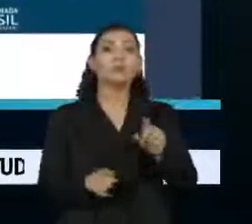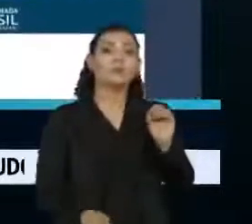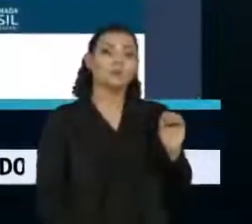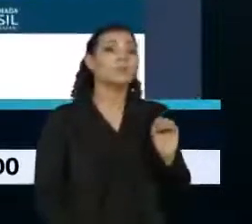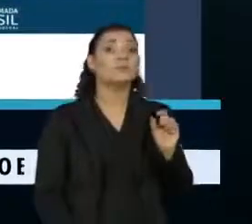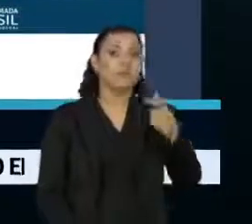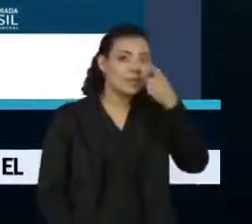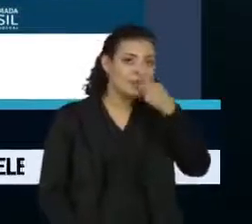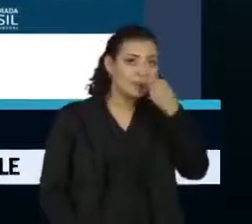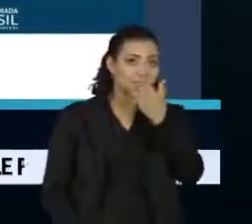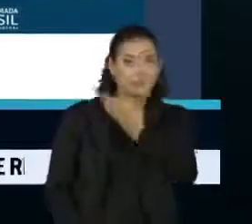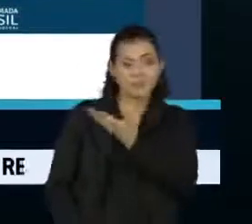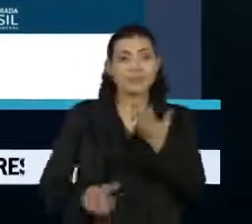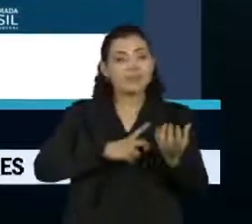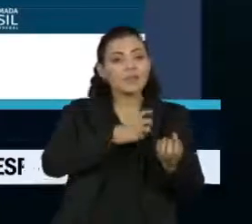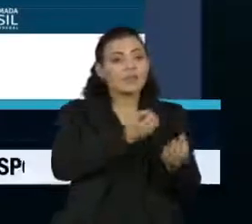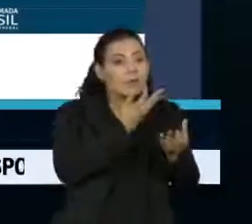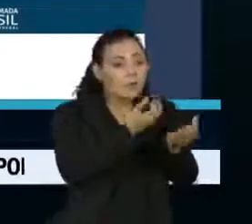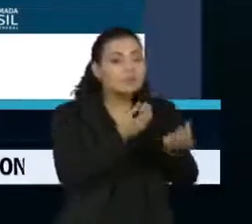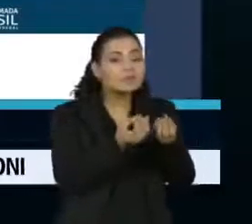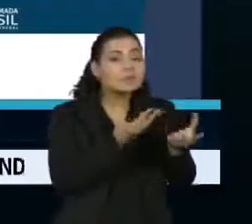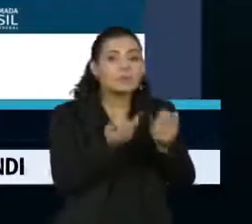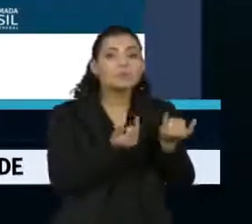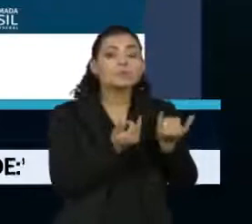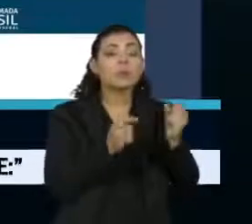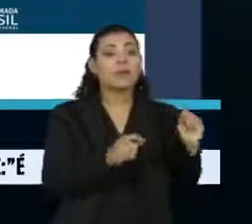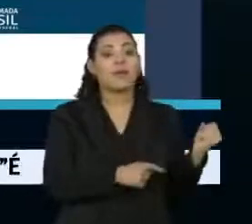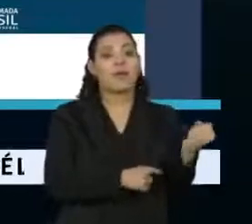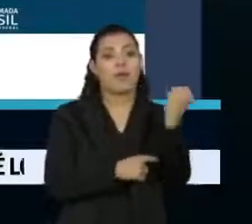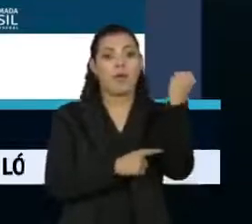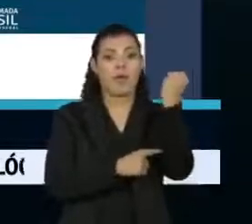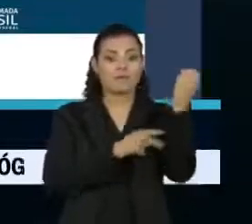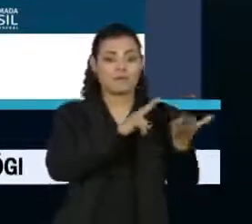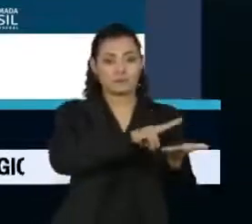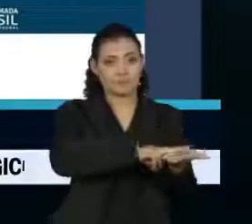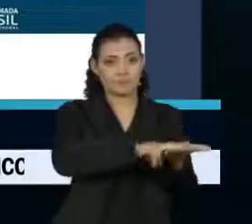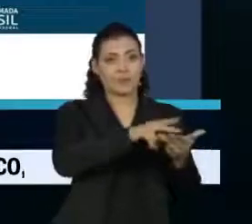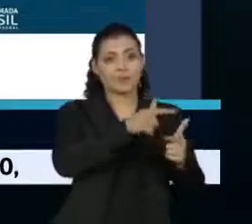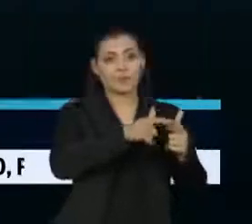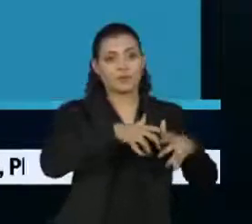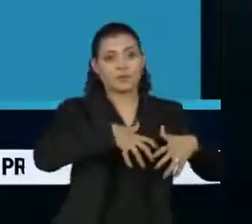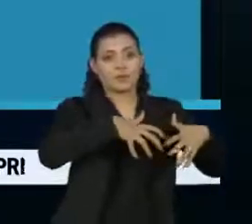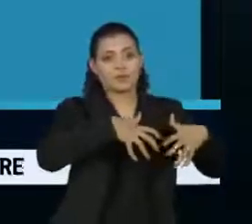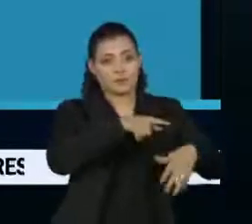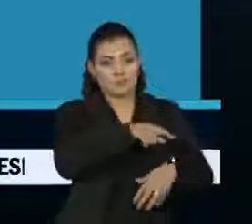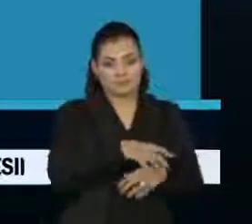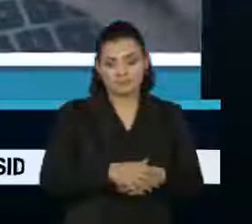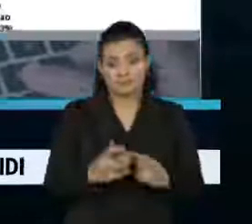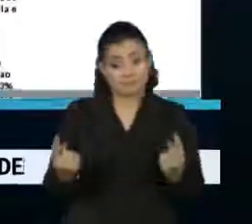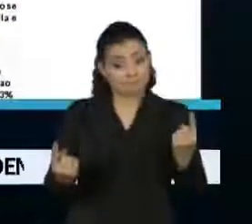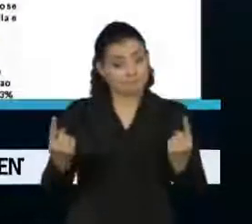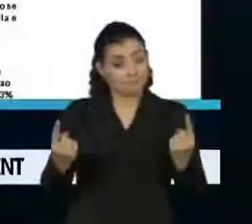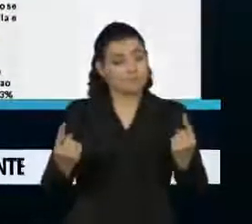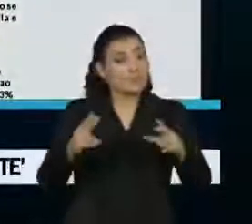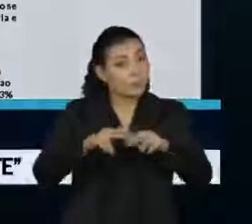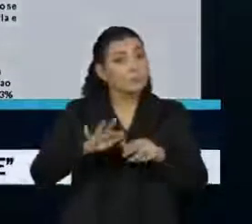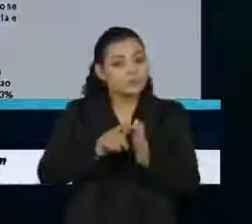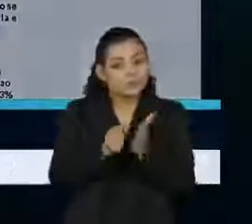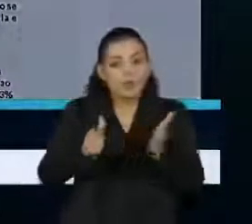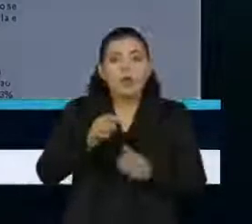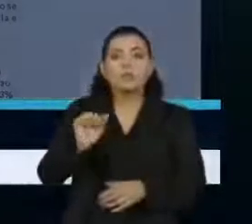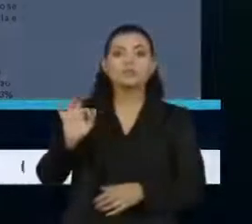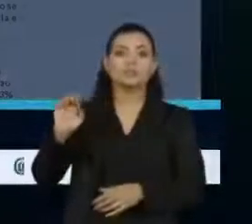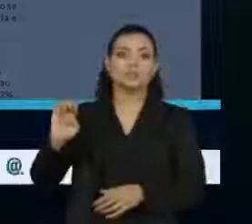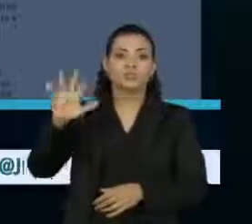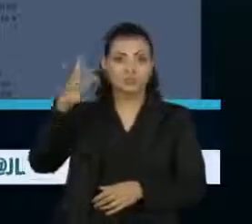Gripe, onde constam informações dos pacientes graves com síndrome respiratória. Segundo o jornal Estado de São